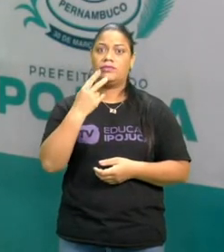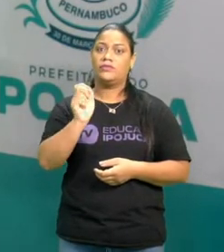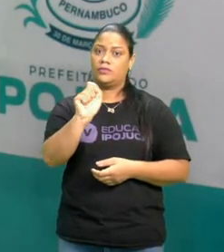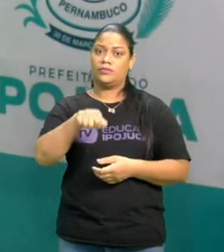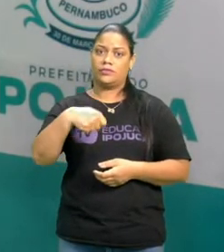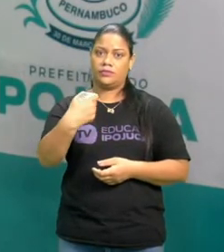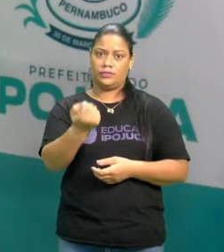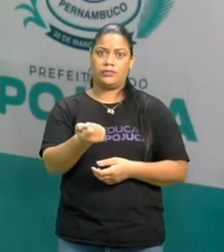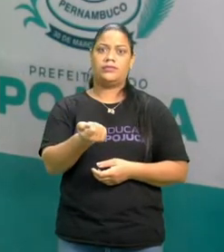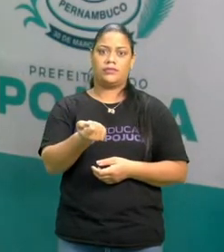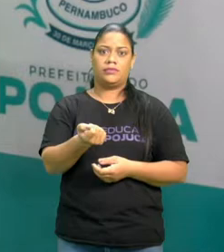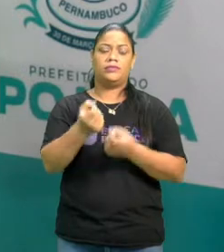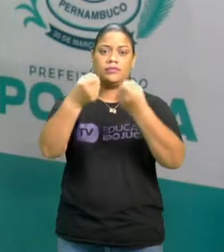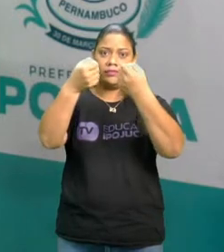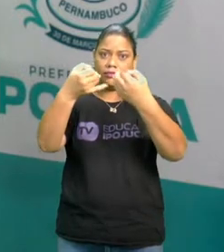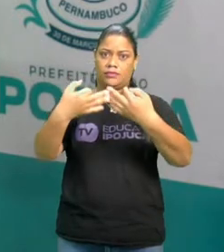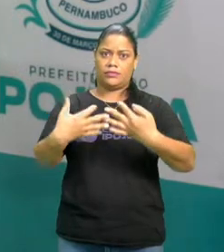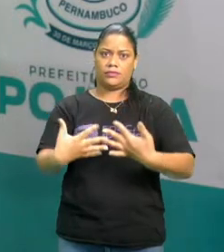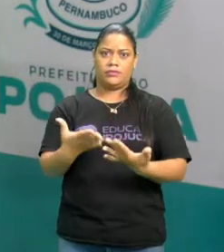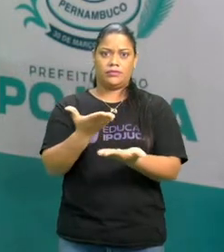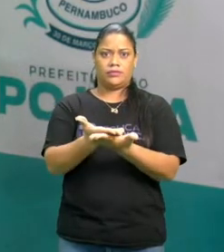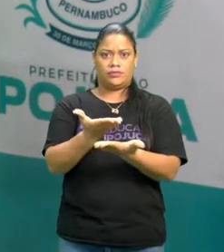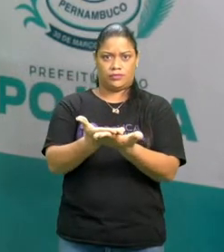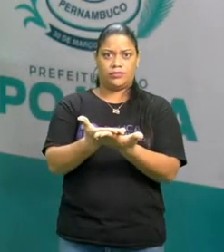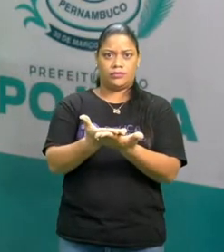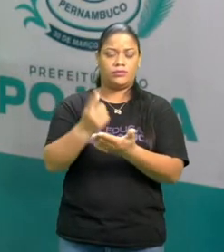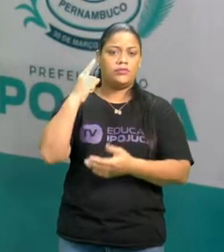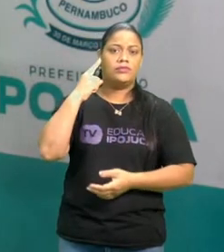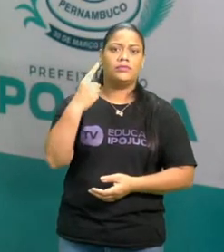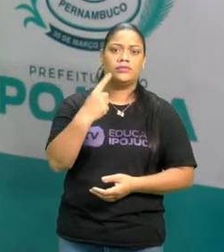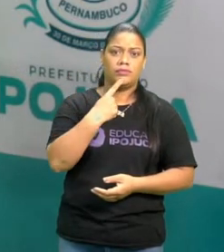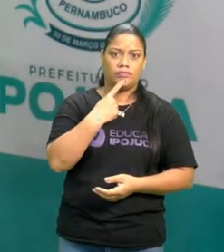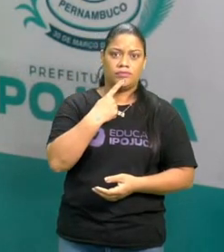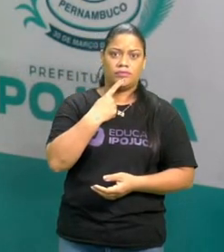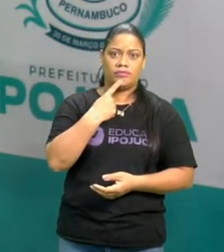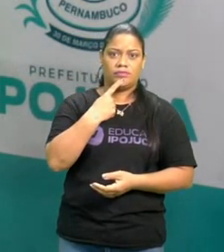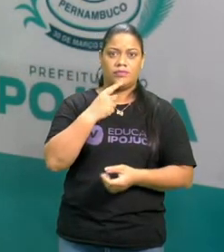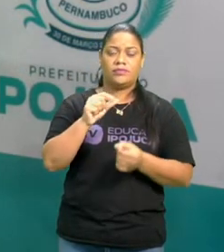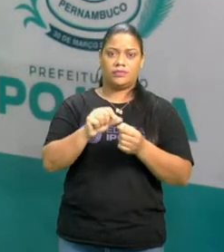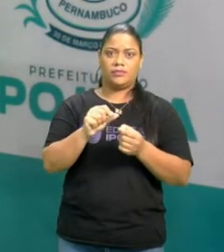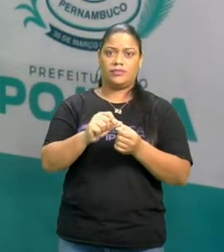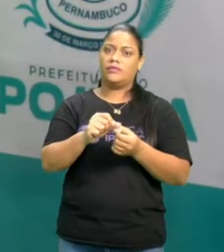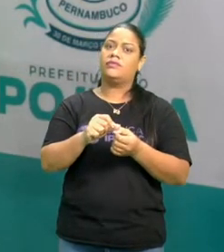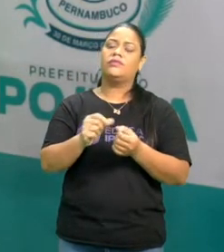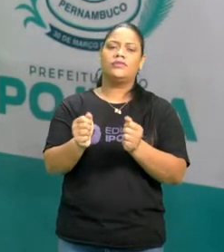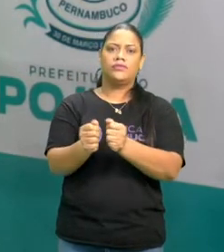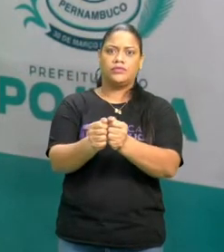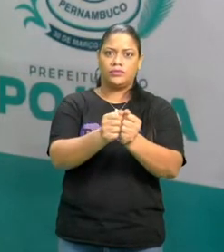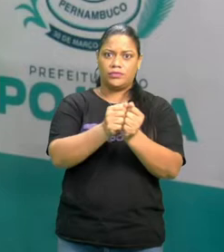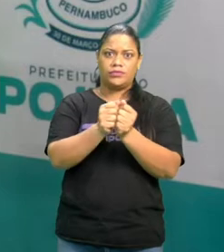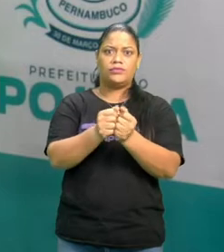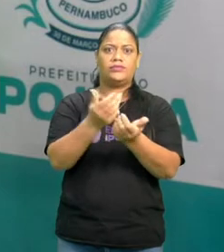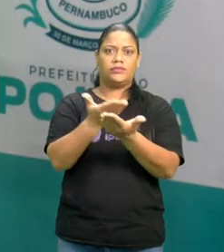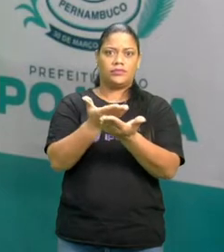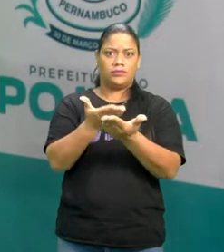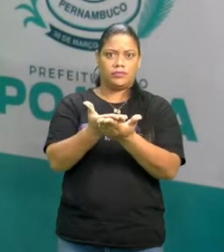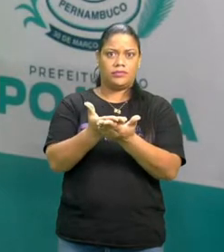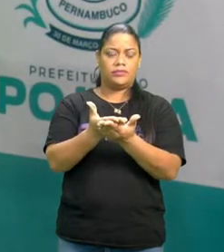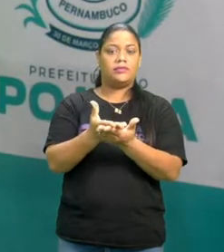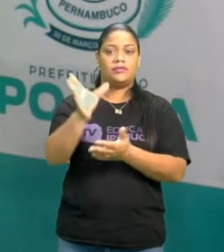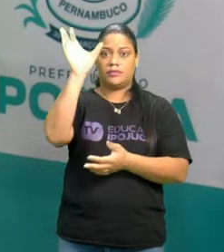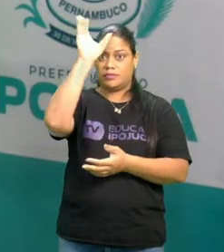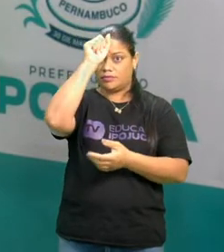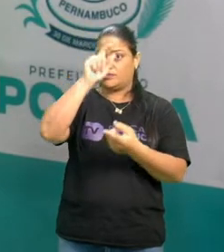de sinais para explicar a aula para o aluno que é surdo e, assim, ele acompanhar a aula e o conteúdo.